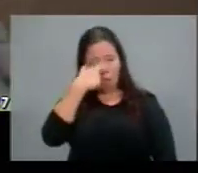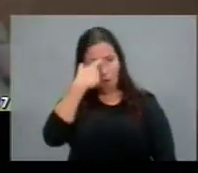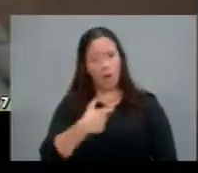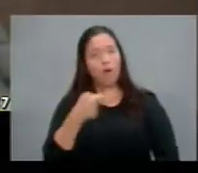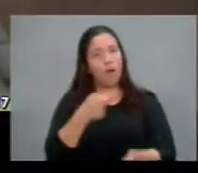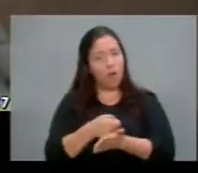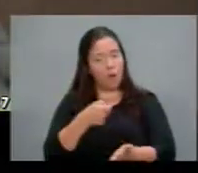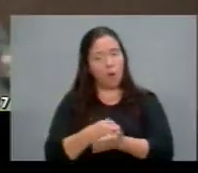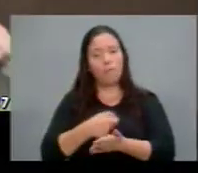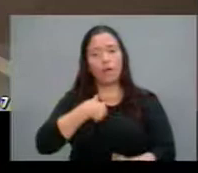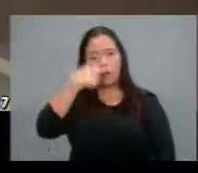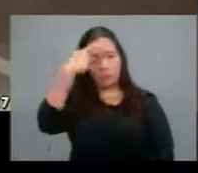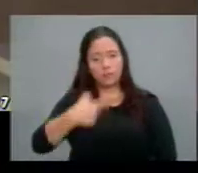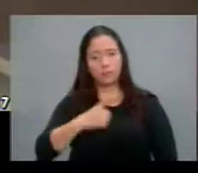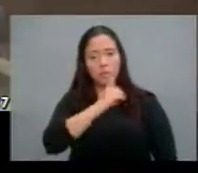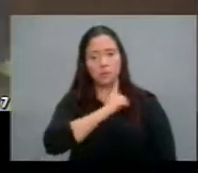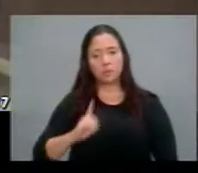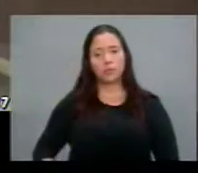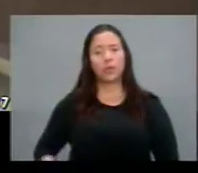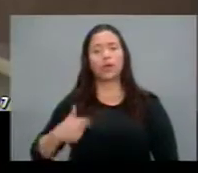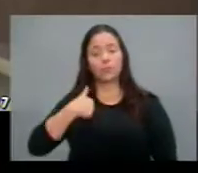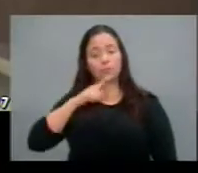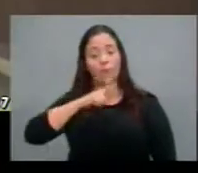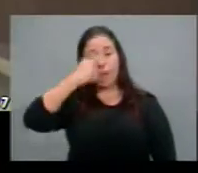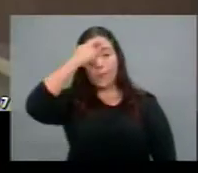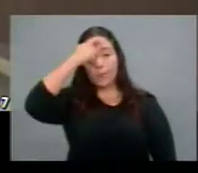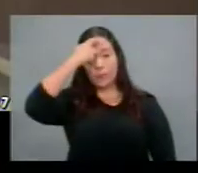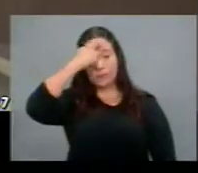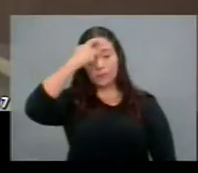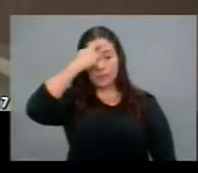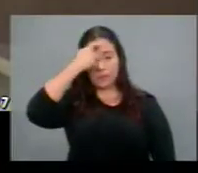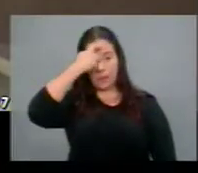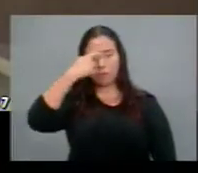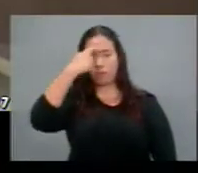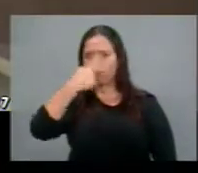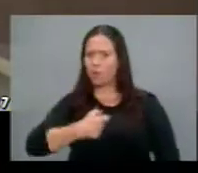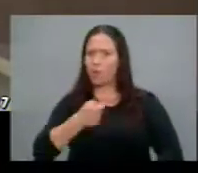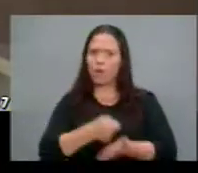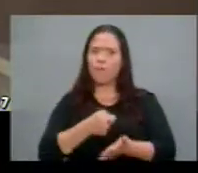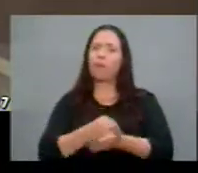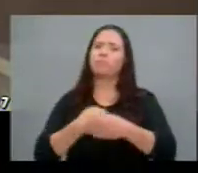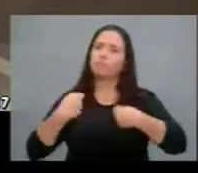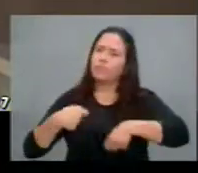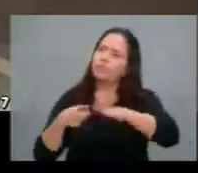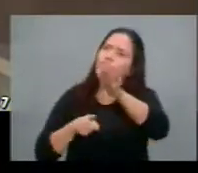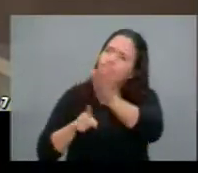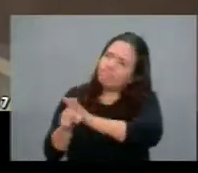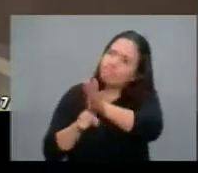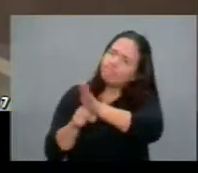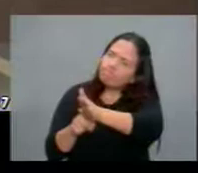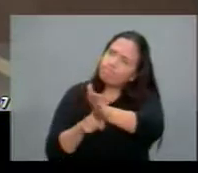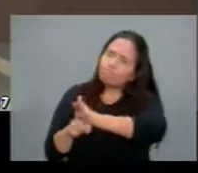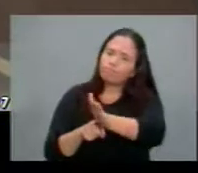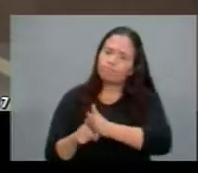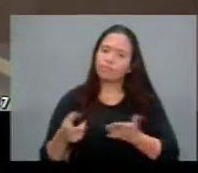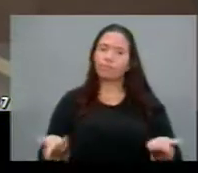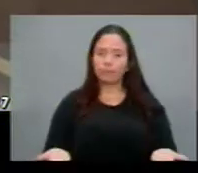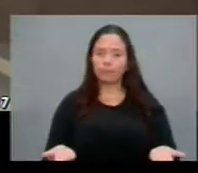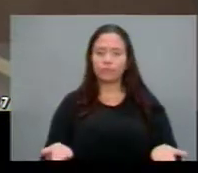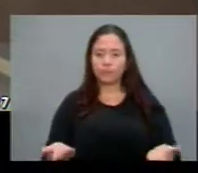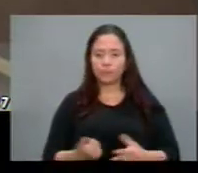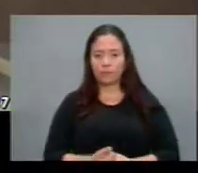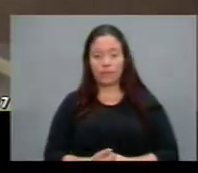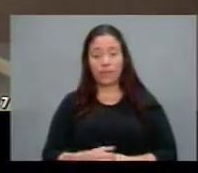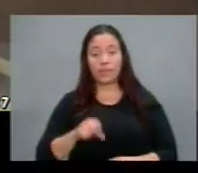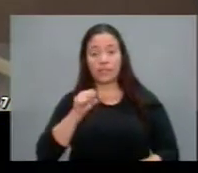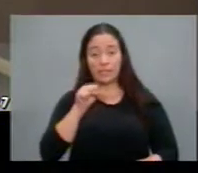obrigação eu tenho consciência disso eu não estou fazendo mais do que a minha obrigação nós temos a obrigação